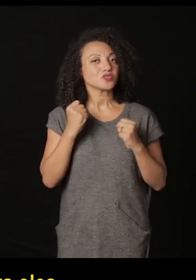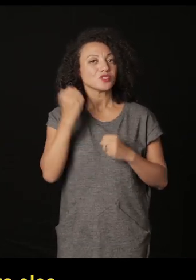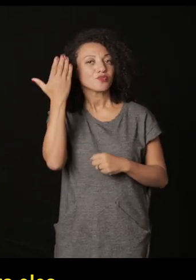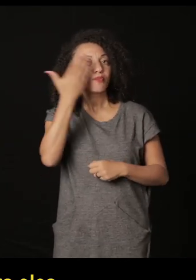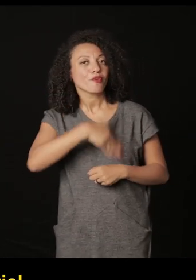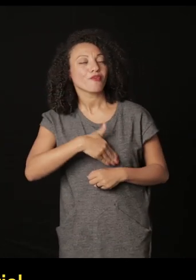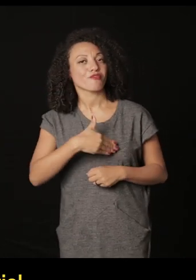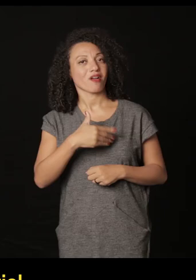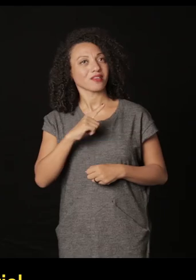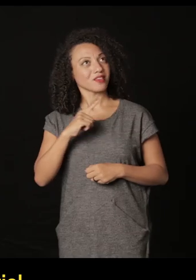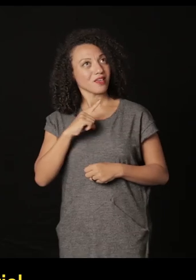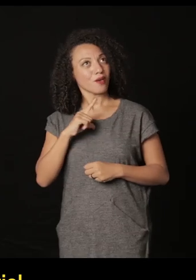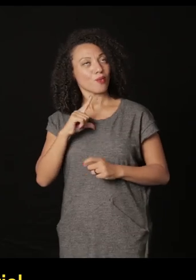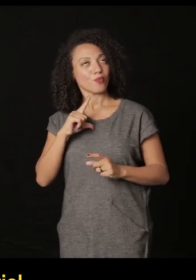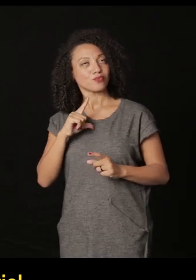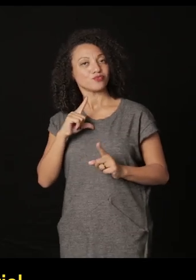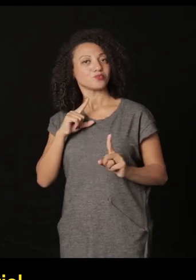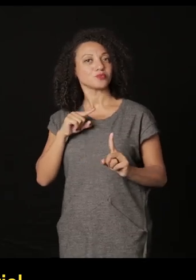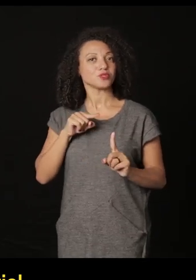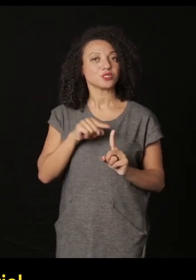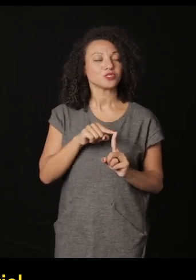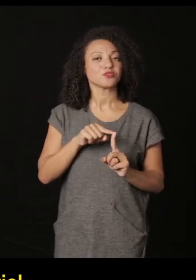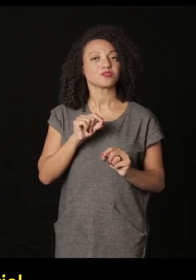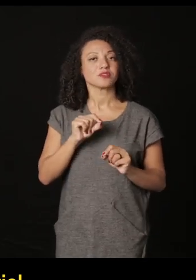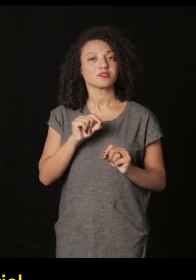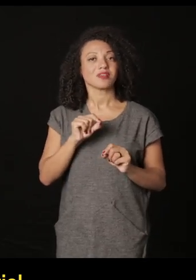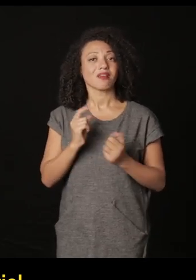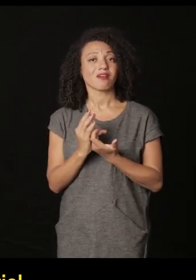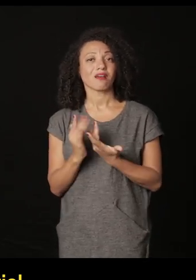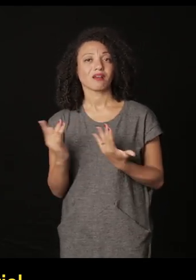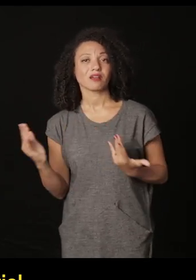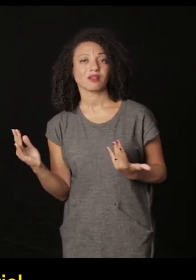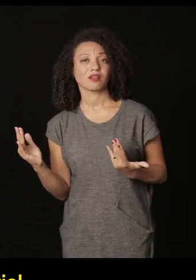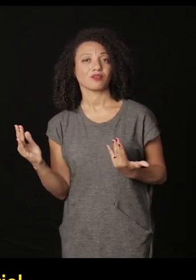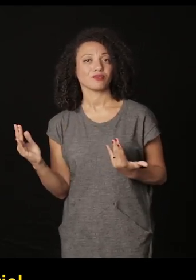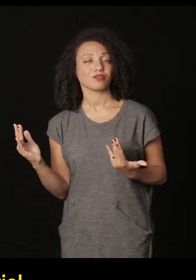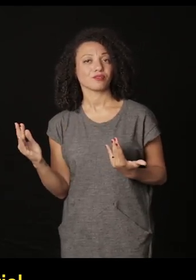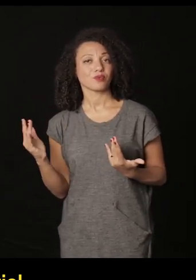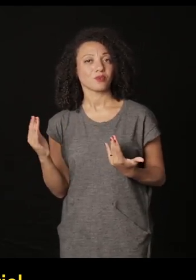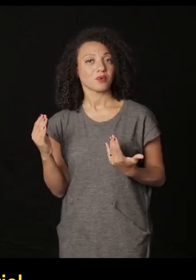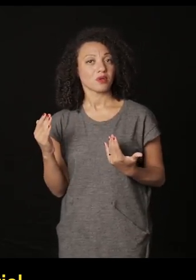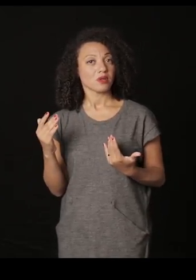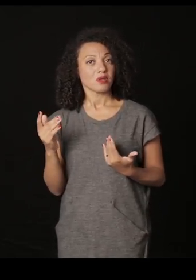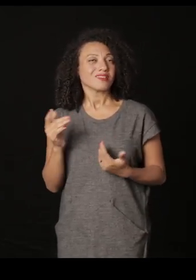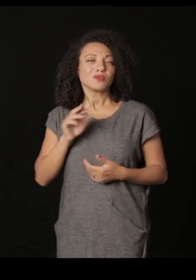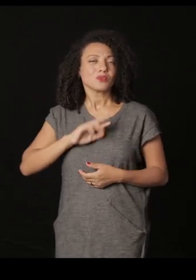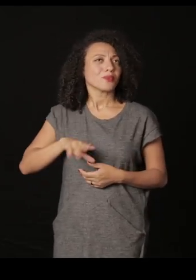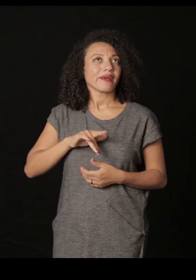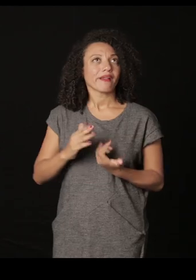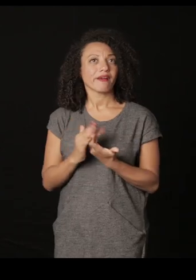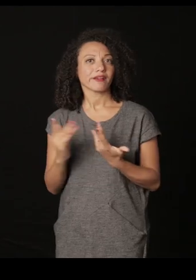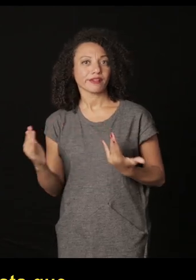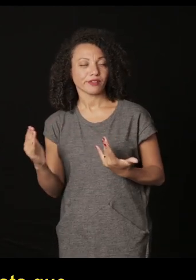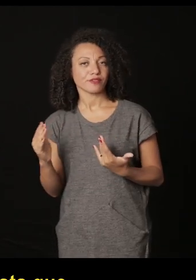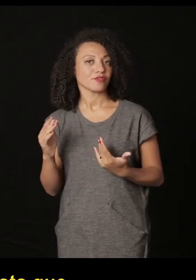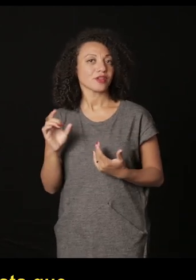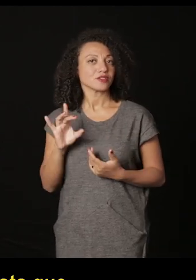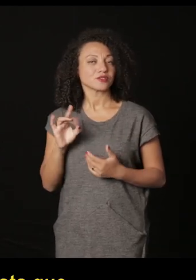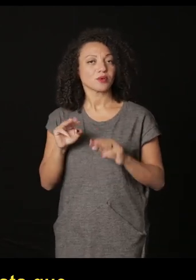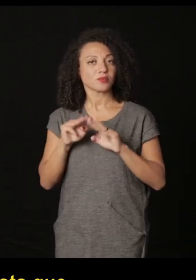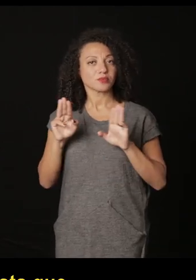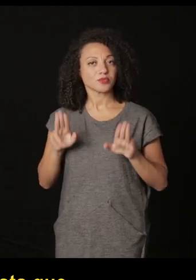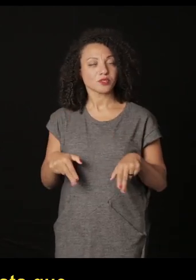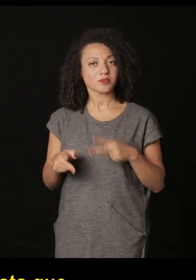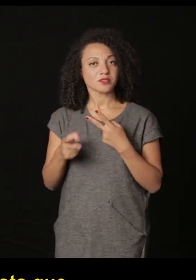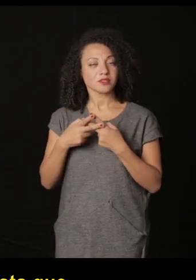estava lidando que o meu alvo era um material de arquivo produzido que não era nem arquivo era o